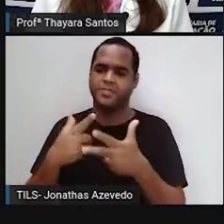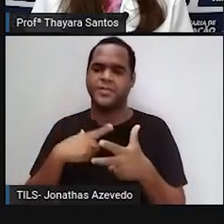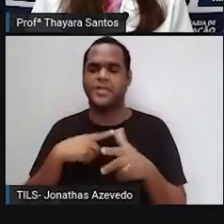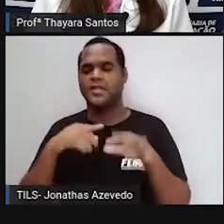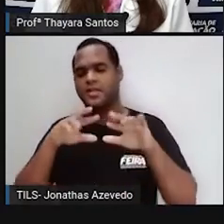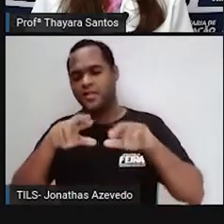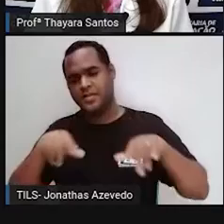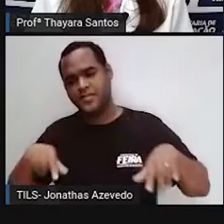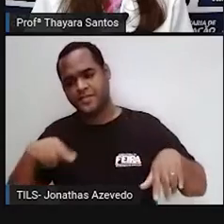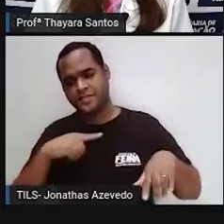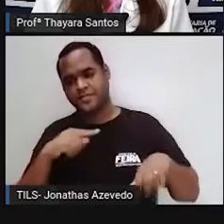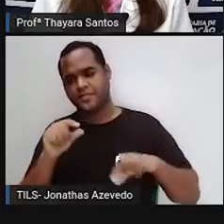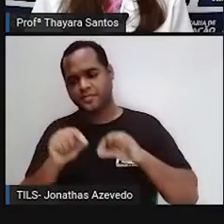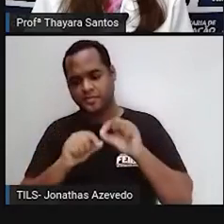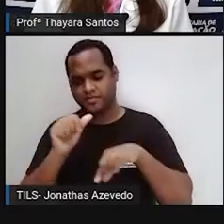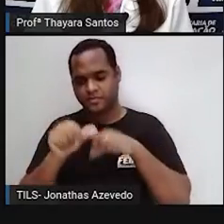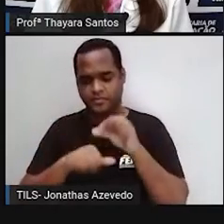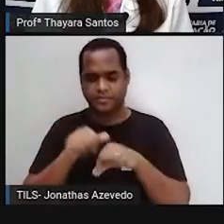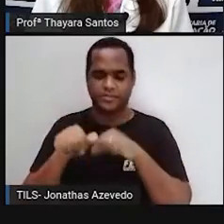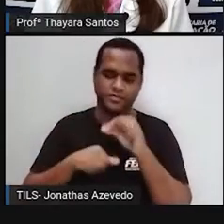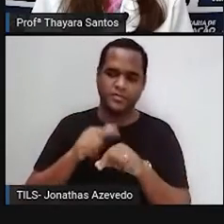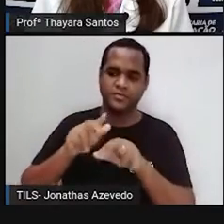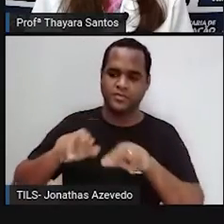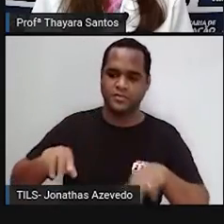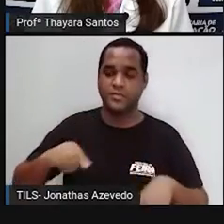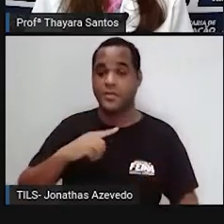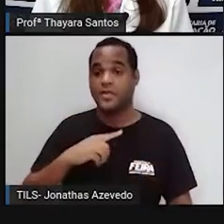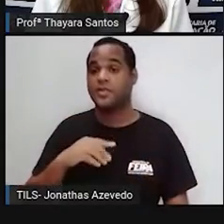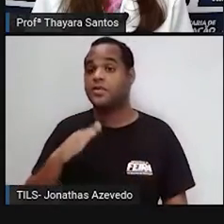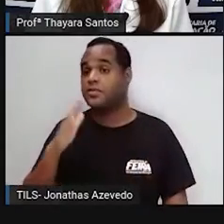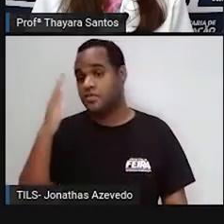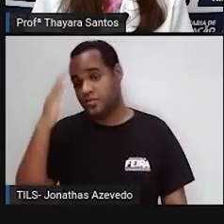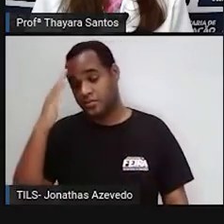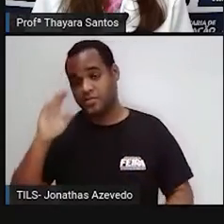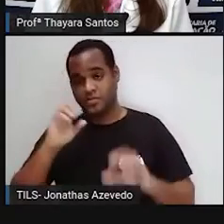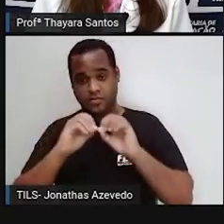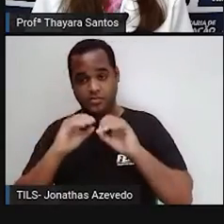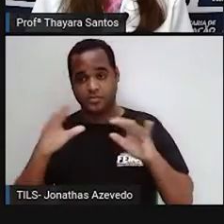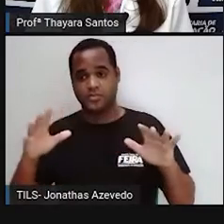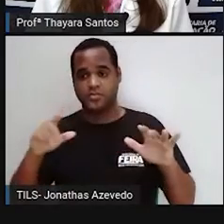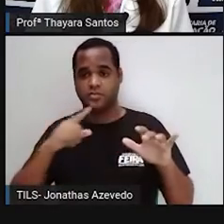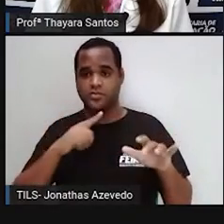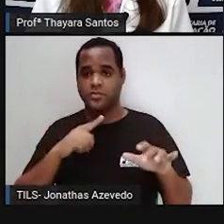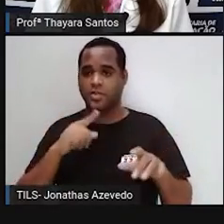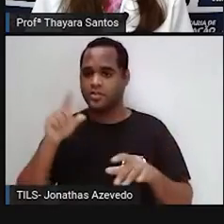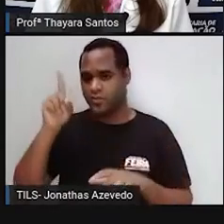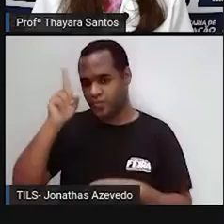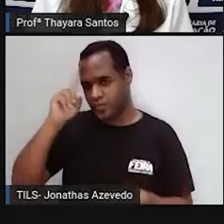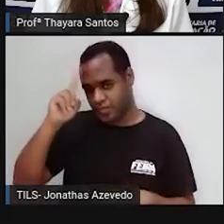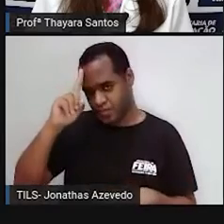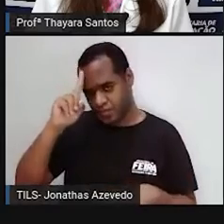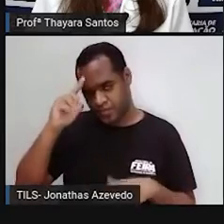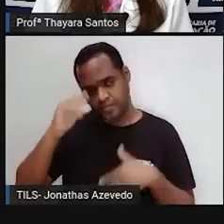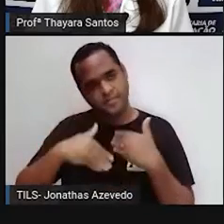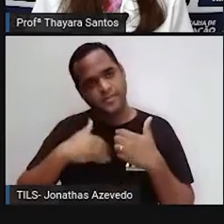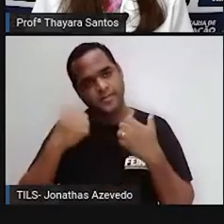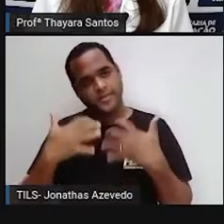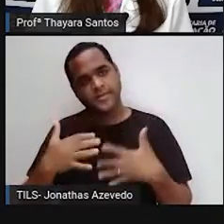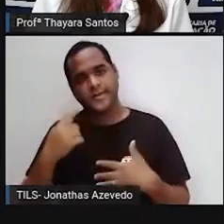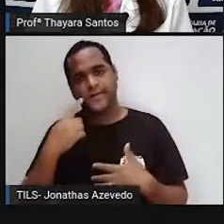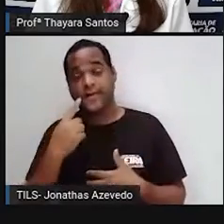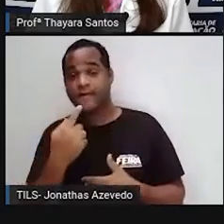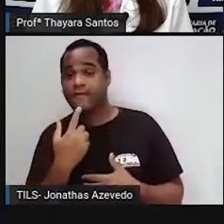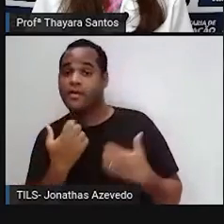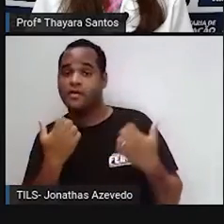movimentação nesse sentido. E, claro, as nossas ações no nosso dia a dia, né? A gente está falando de cima para baixo,